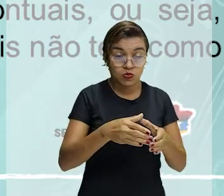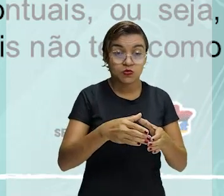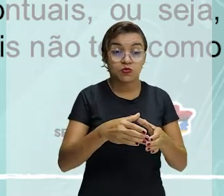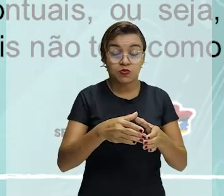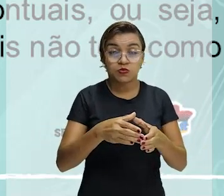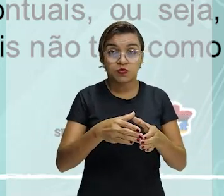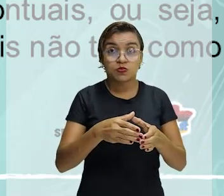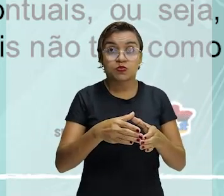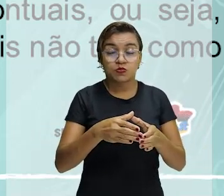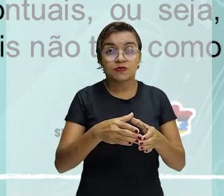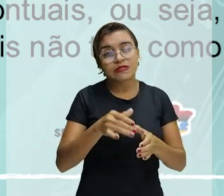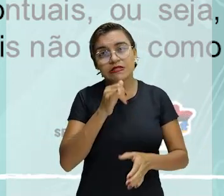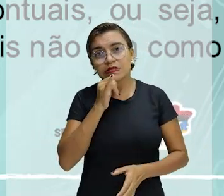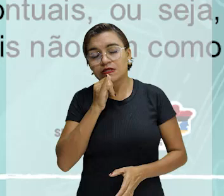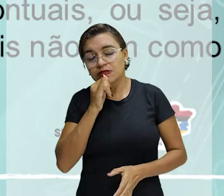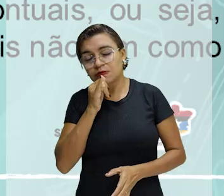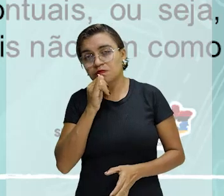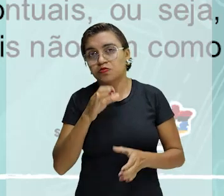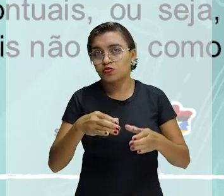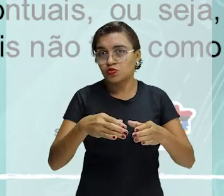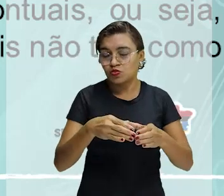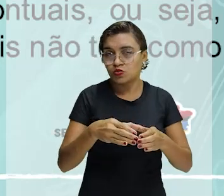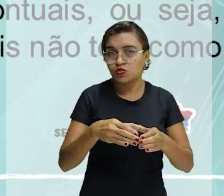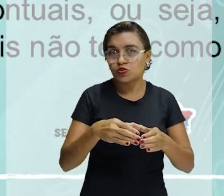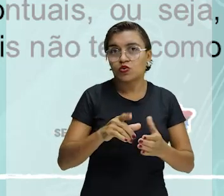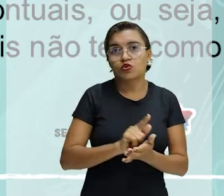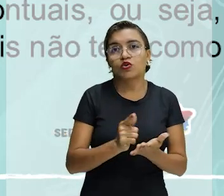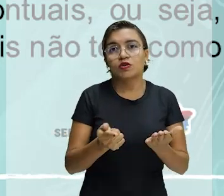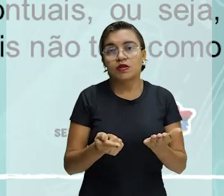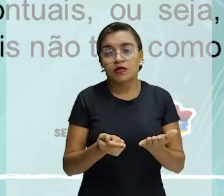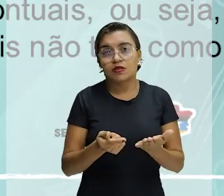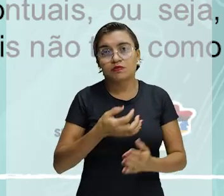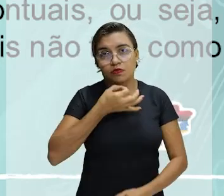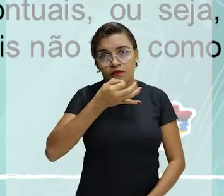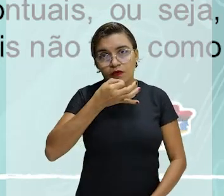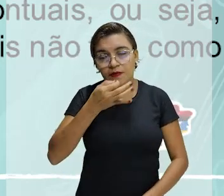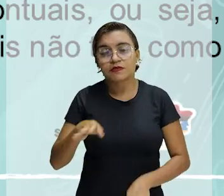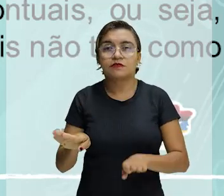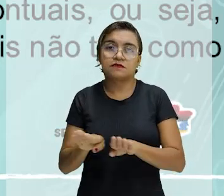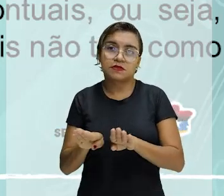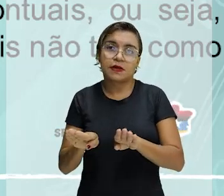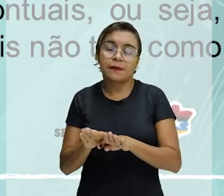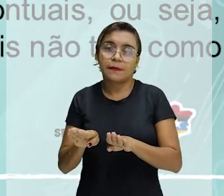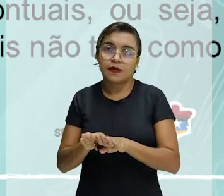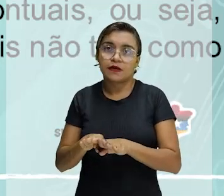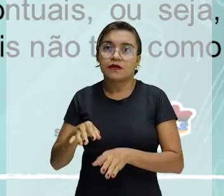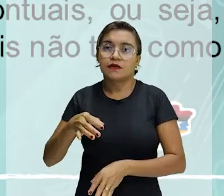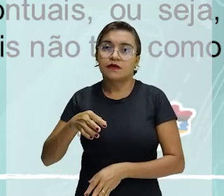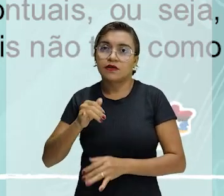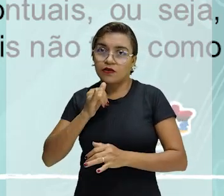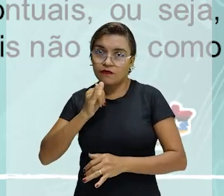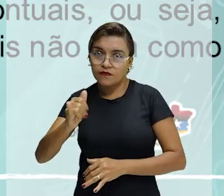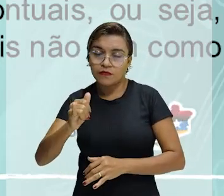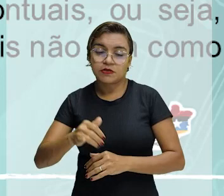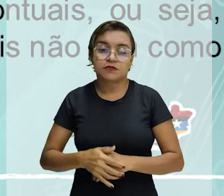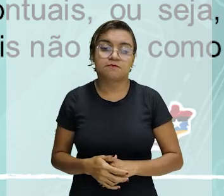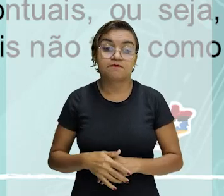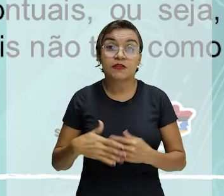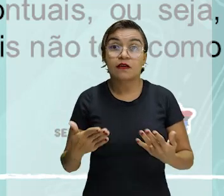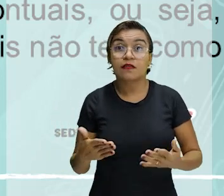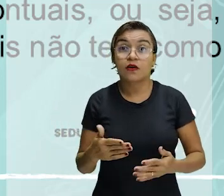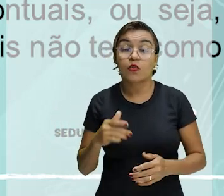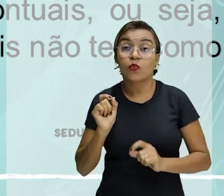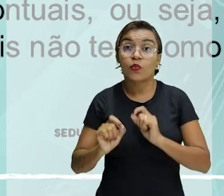jornalismo opinativo e gêneros do jornalismo informativo. De acordo com essa divisão, a